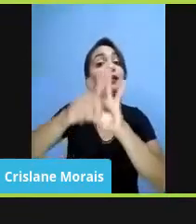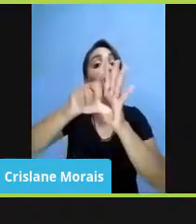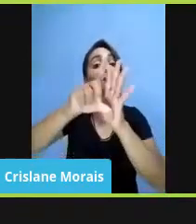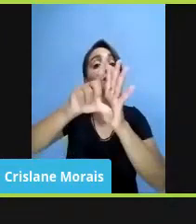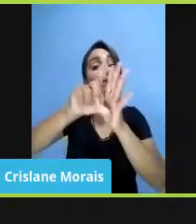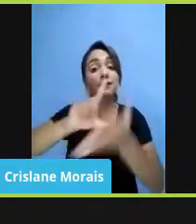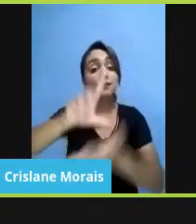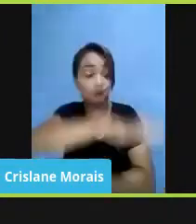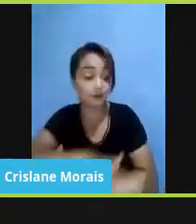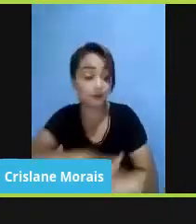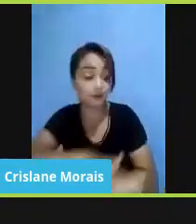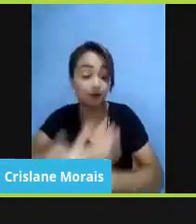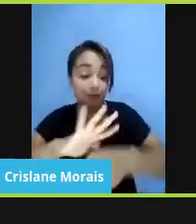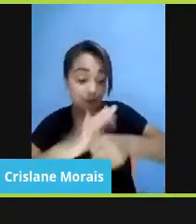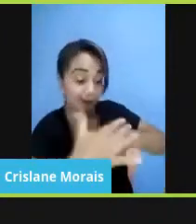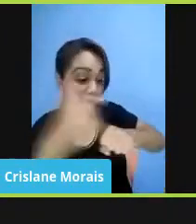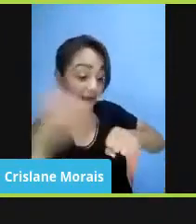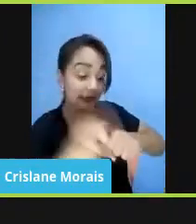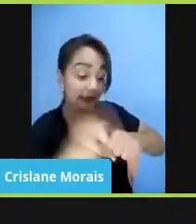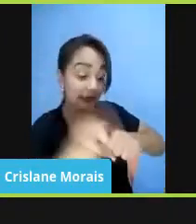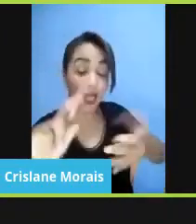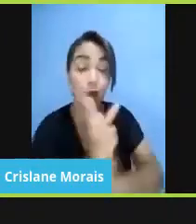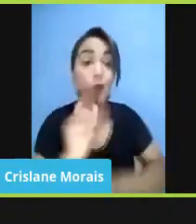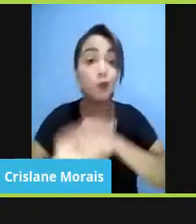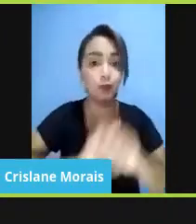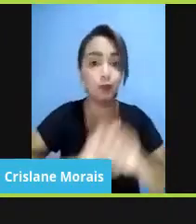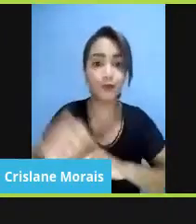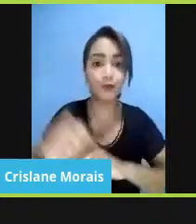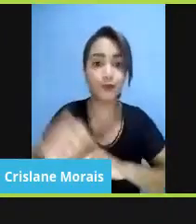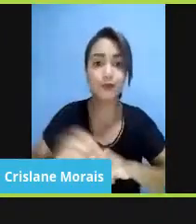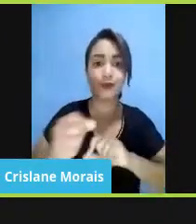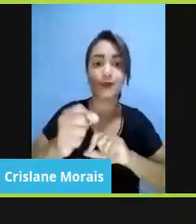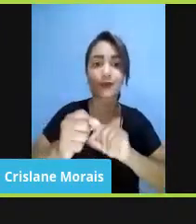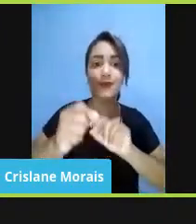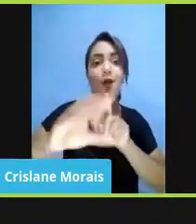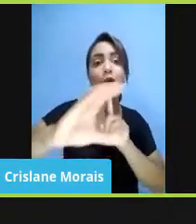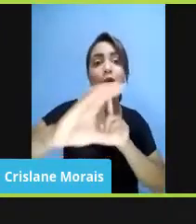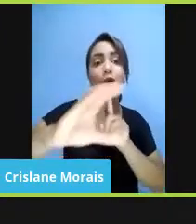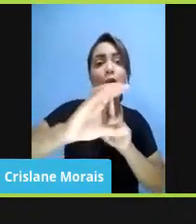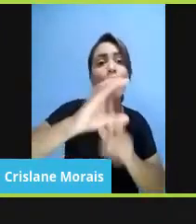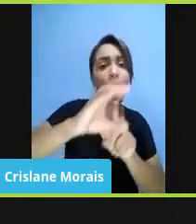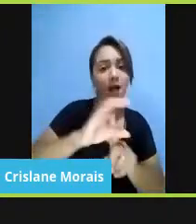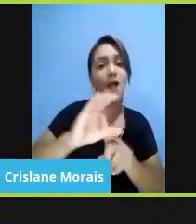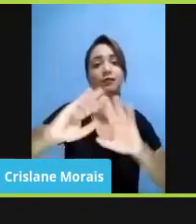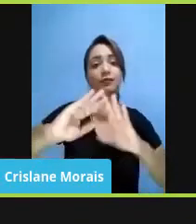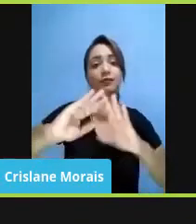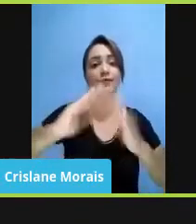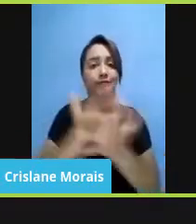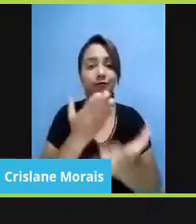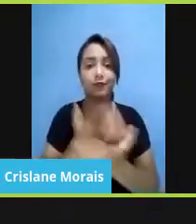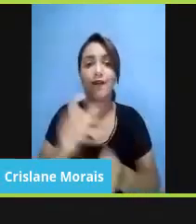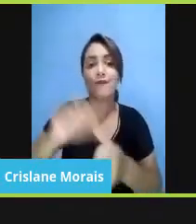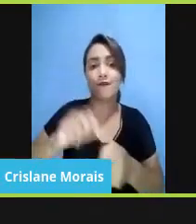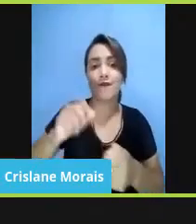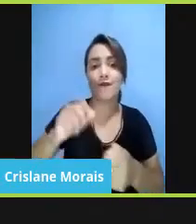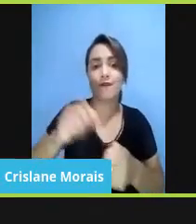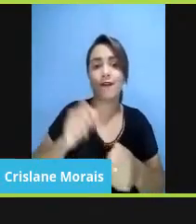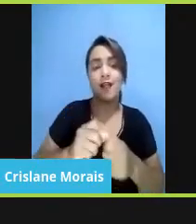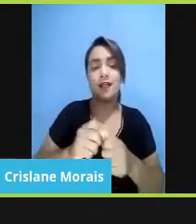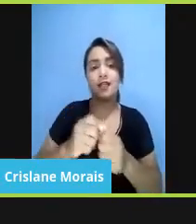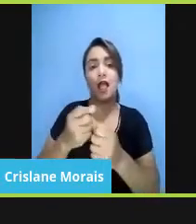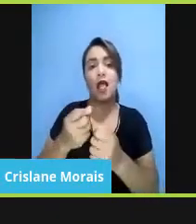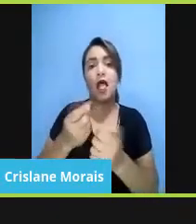não é possível você considerar que esse calendário escolar está cumprido, que essas aulas remotas, elas cumprem a